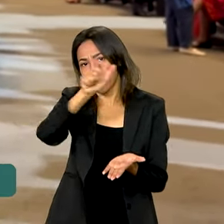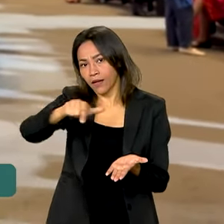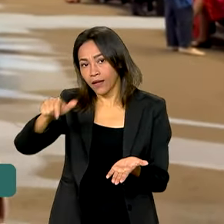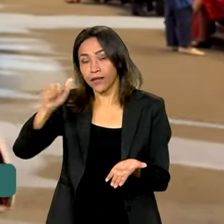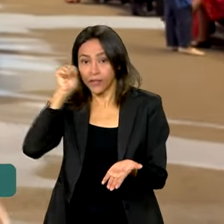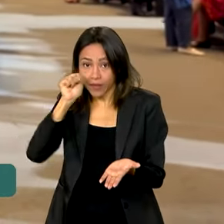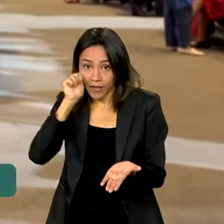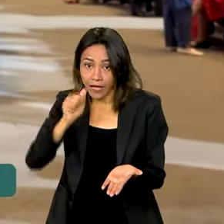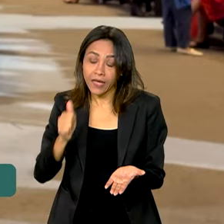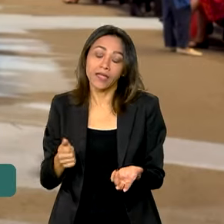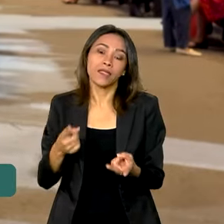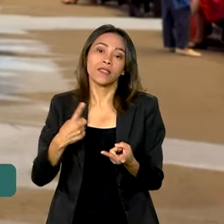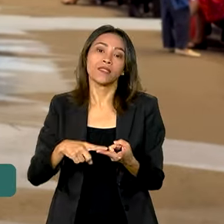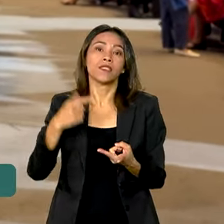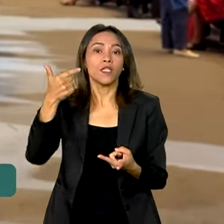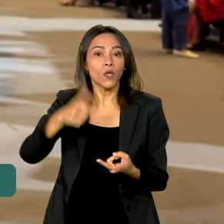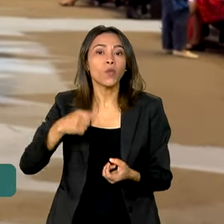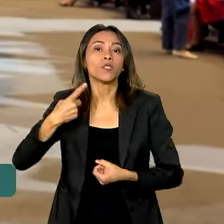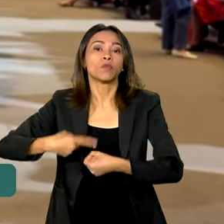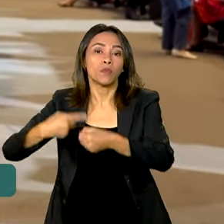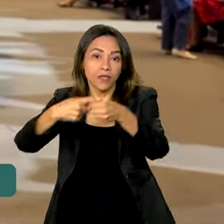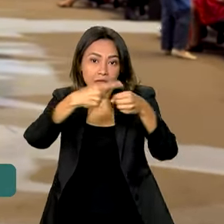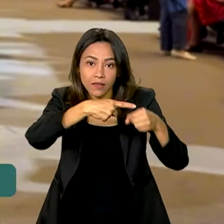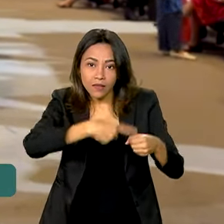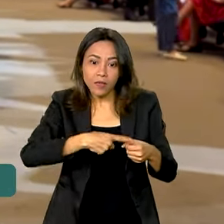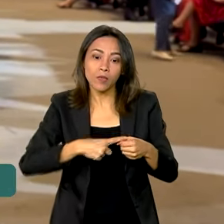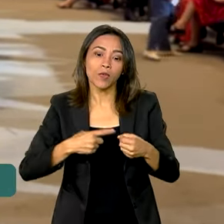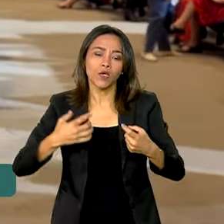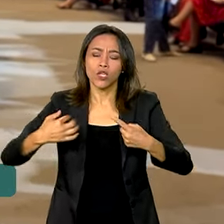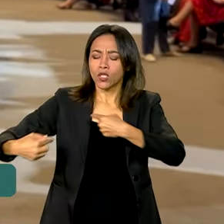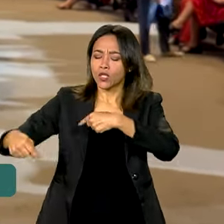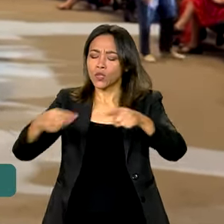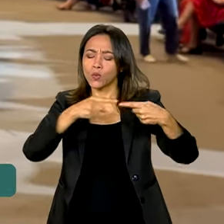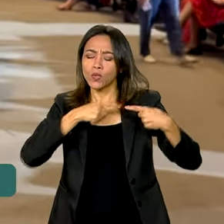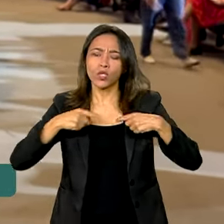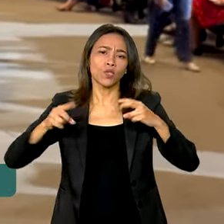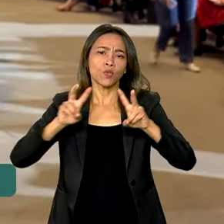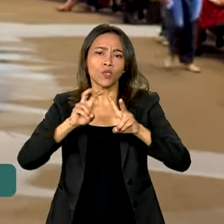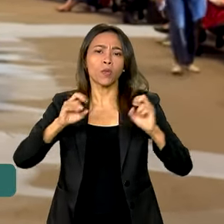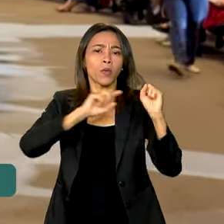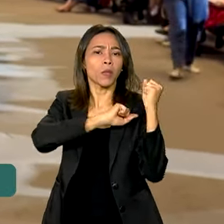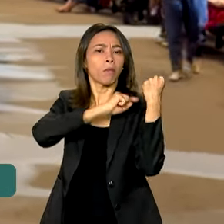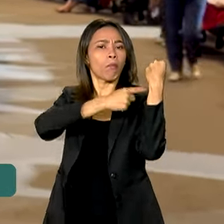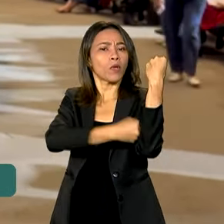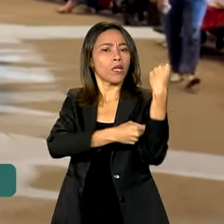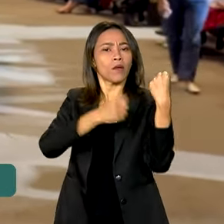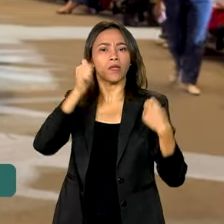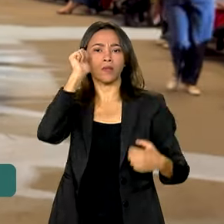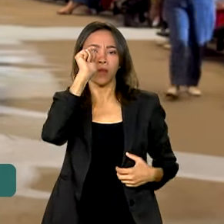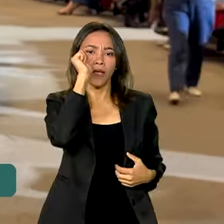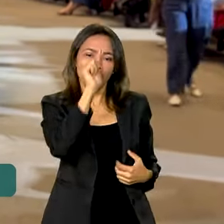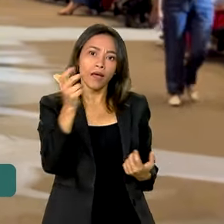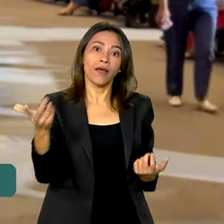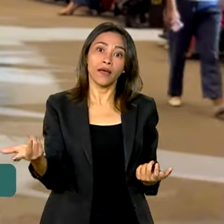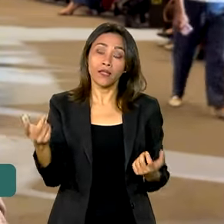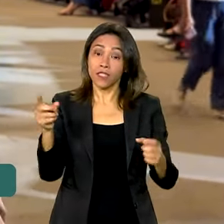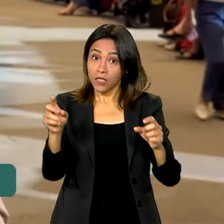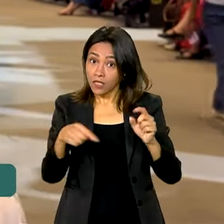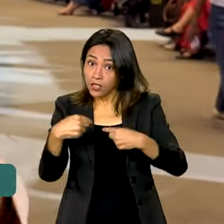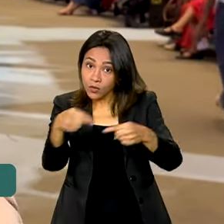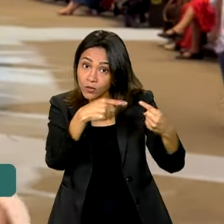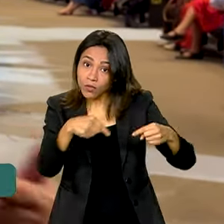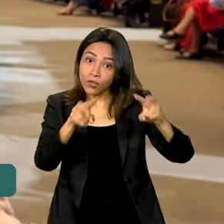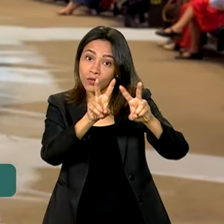e as outras são dos municípios, discutindo a questão do empoderamento das mulheres, discutindo a questão do orçamento